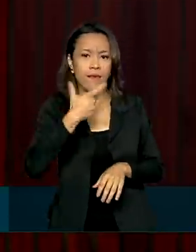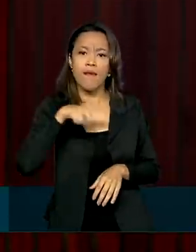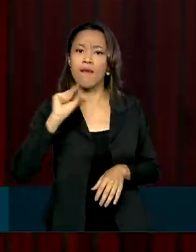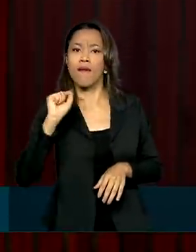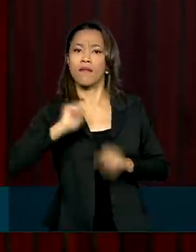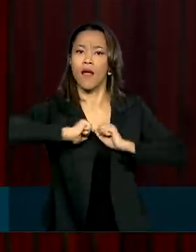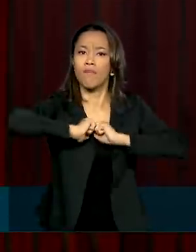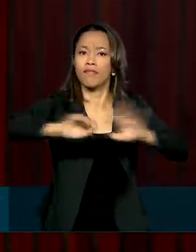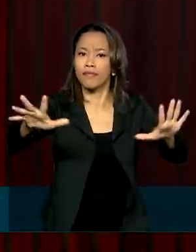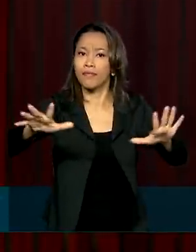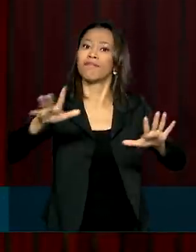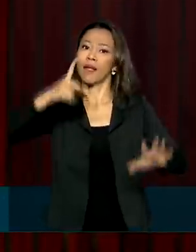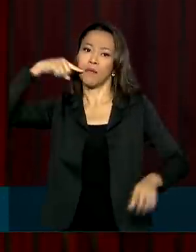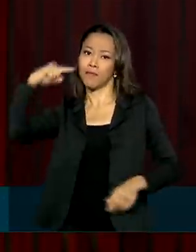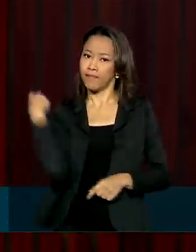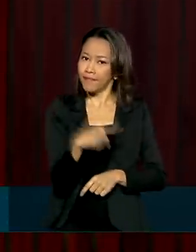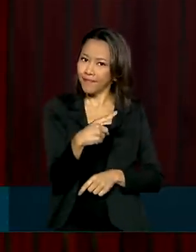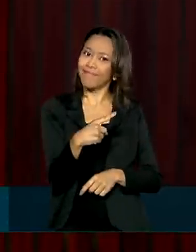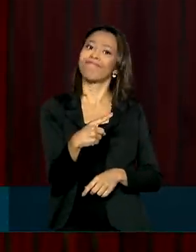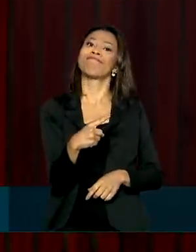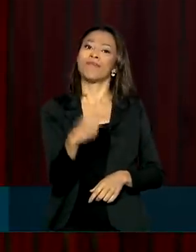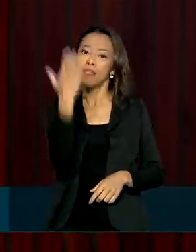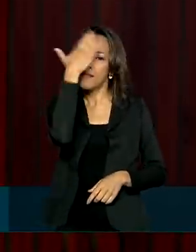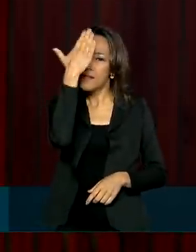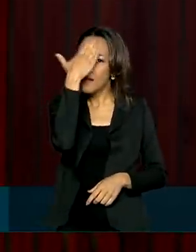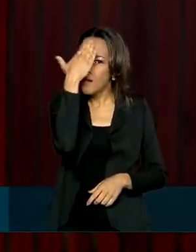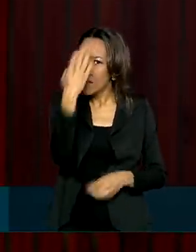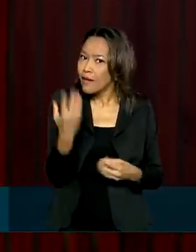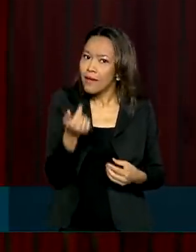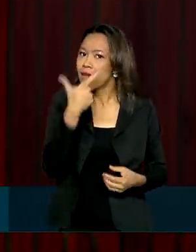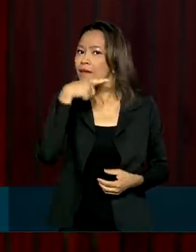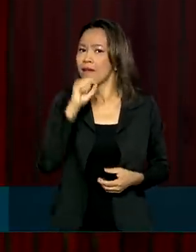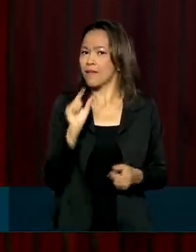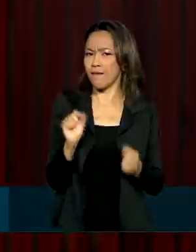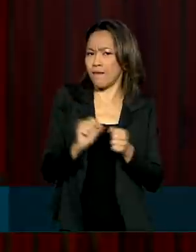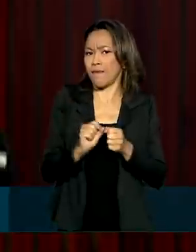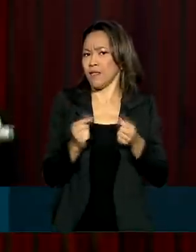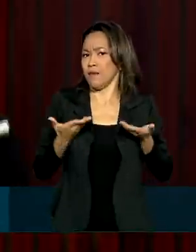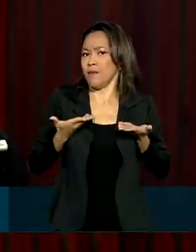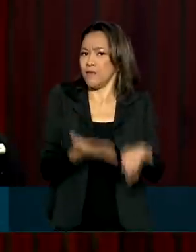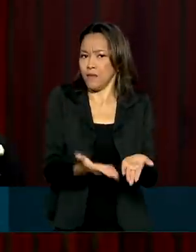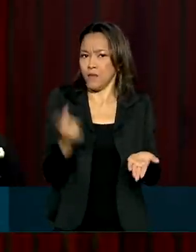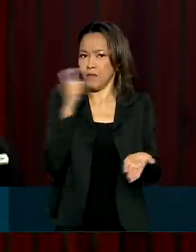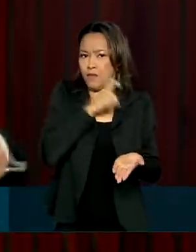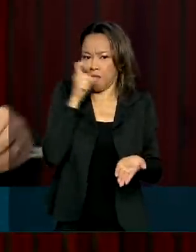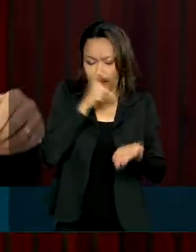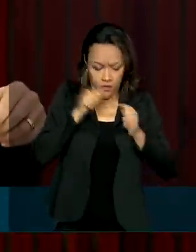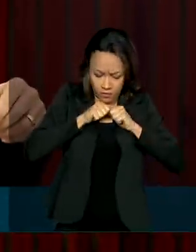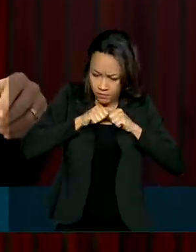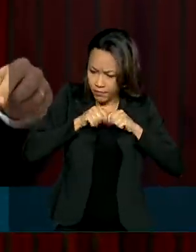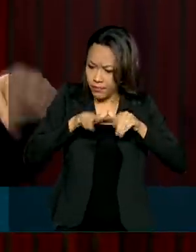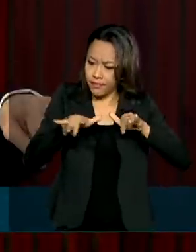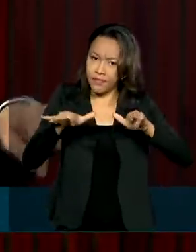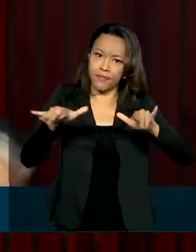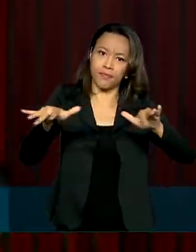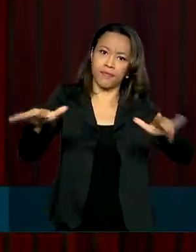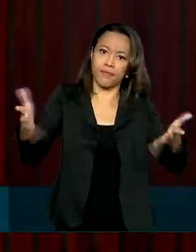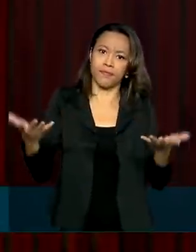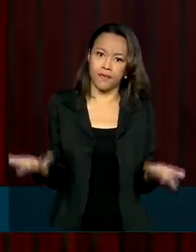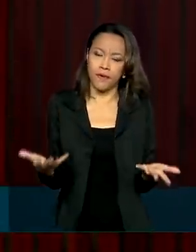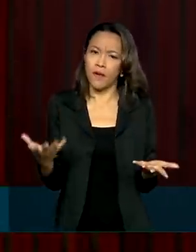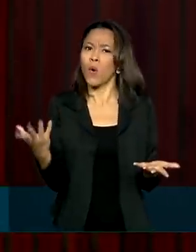podemos detectar de onde vêm essas tentativas de difusão da mentira, de